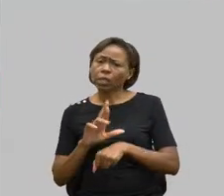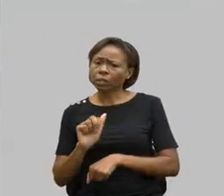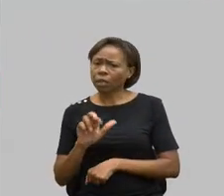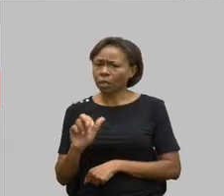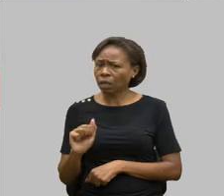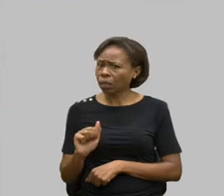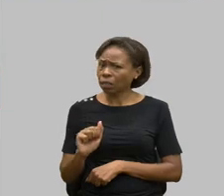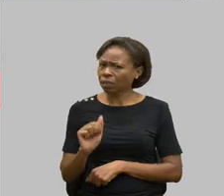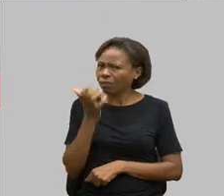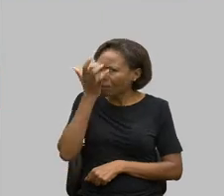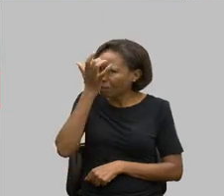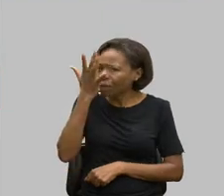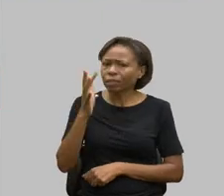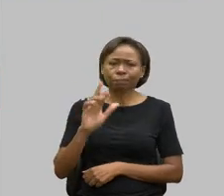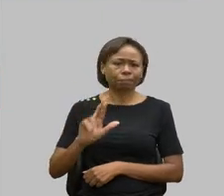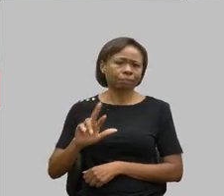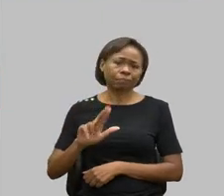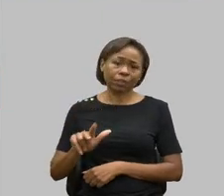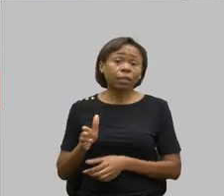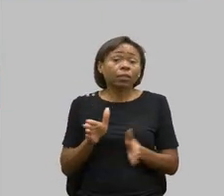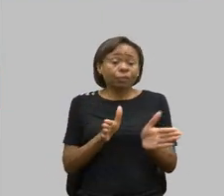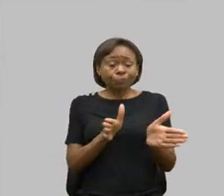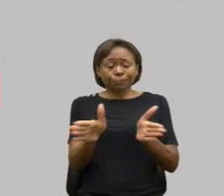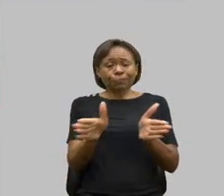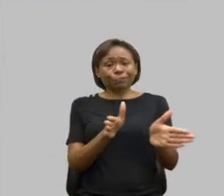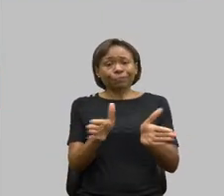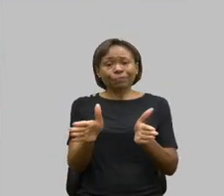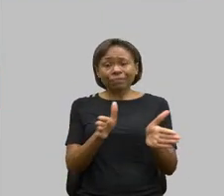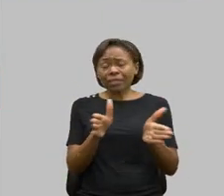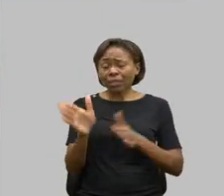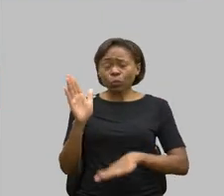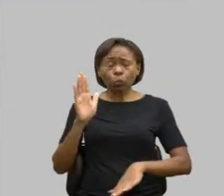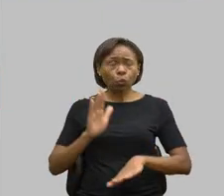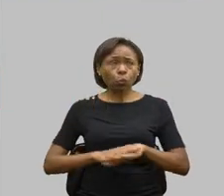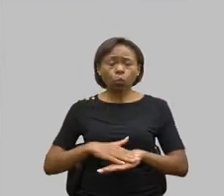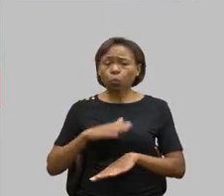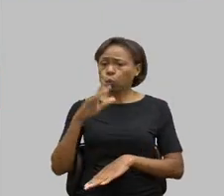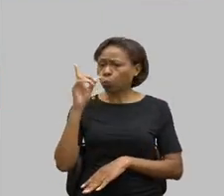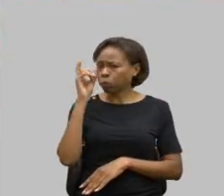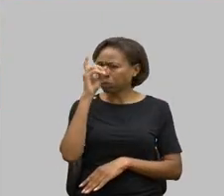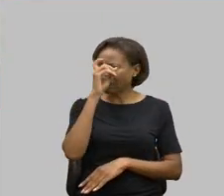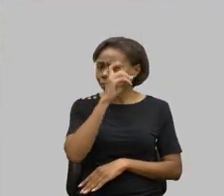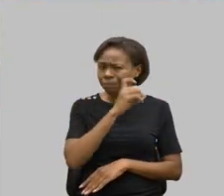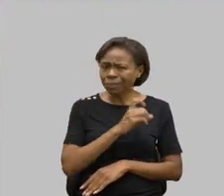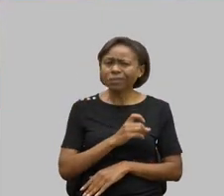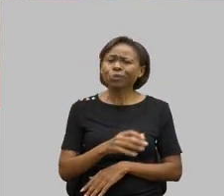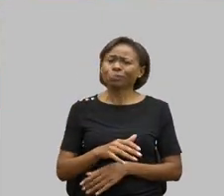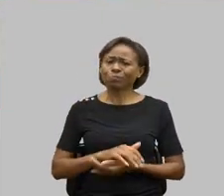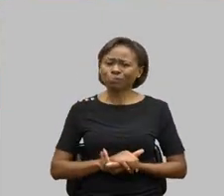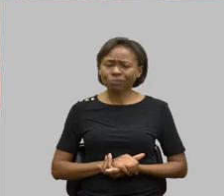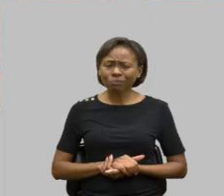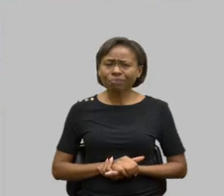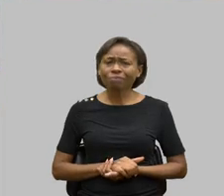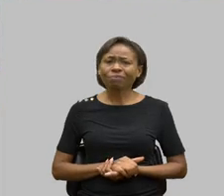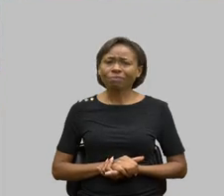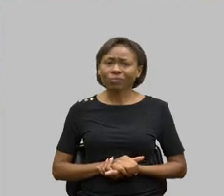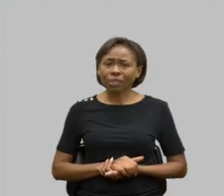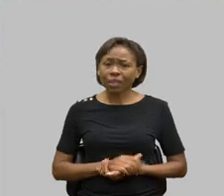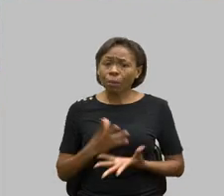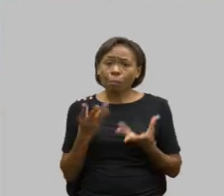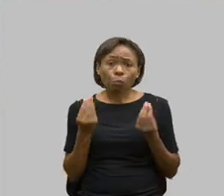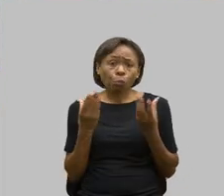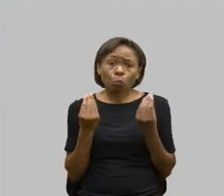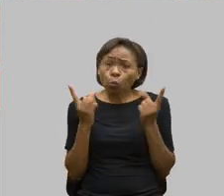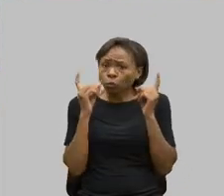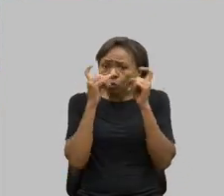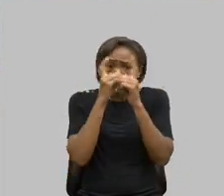Não é fácil. A acessibilidade é uma dificuldade. É muito complicado. Tudo é muito difícil.